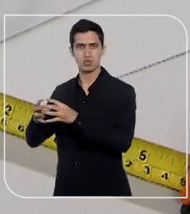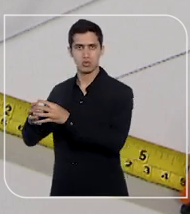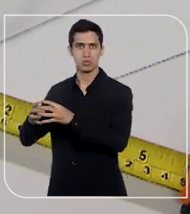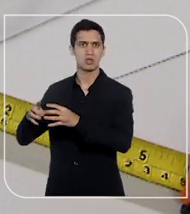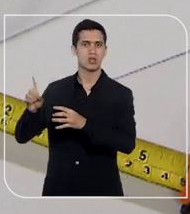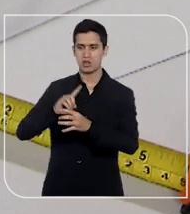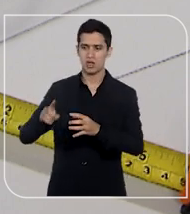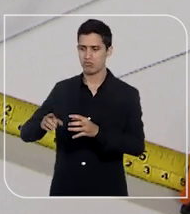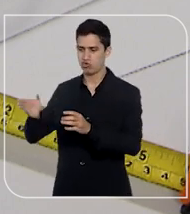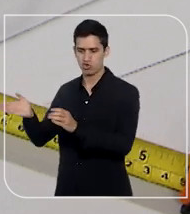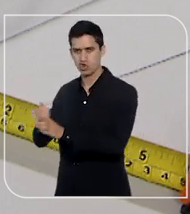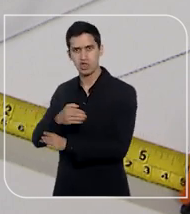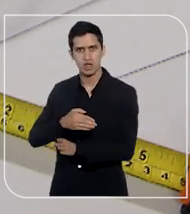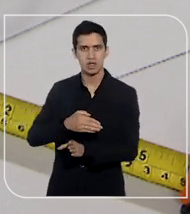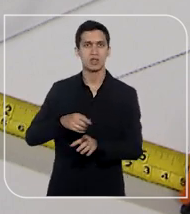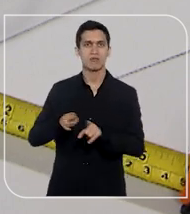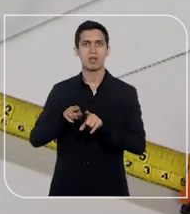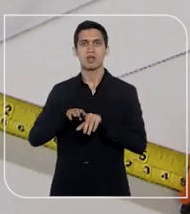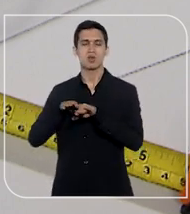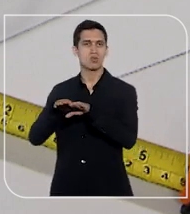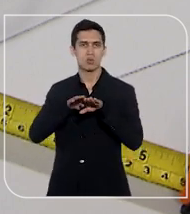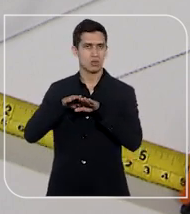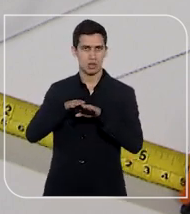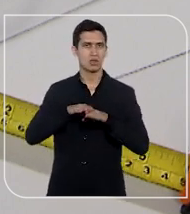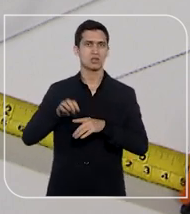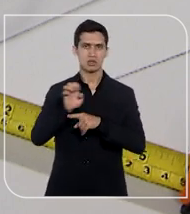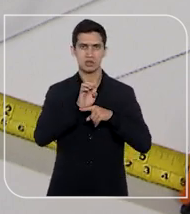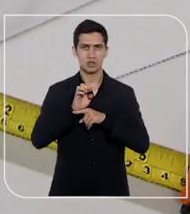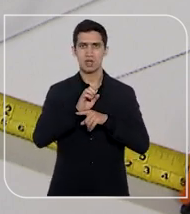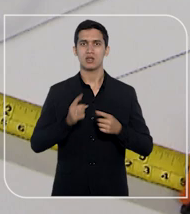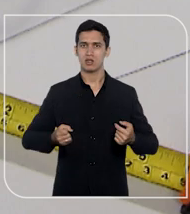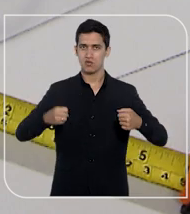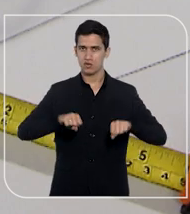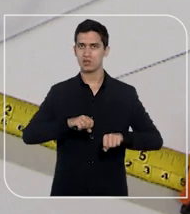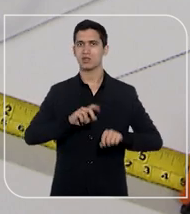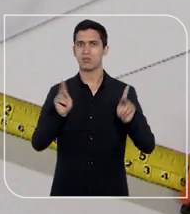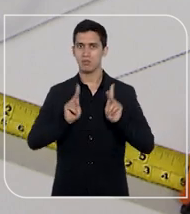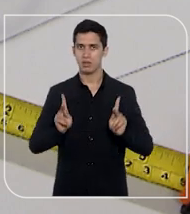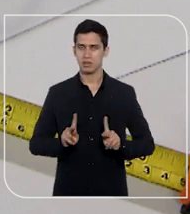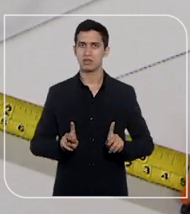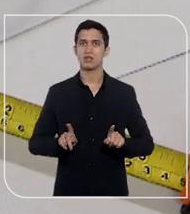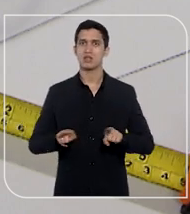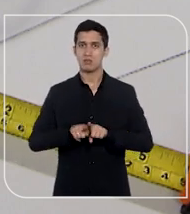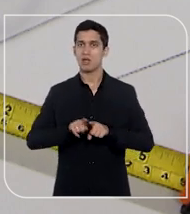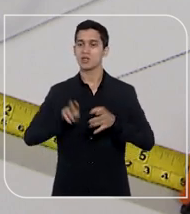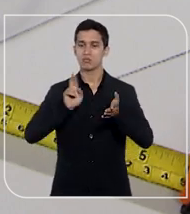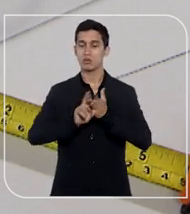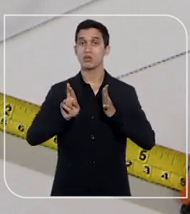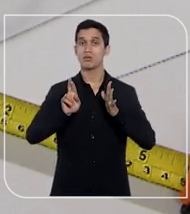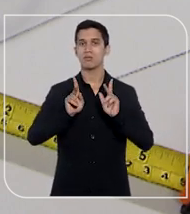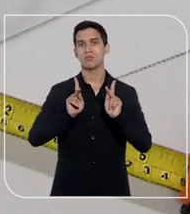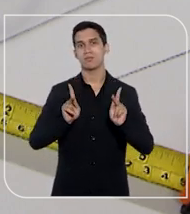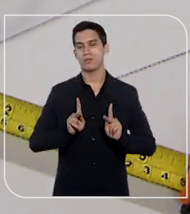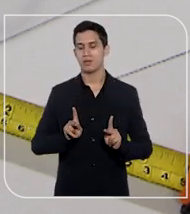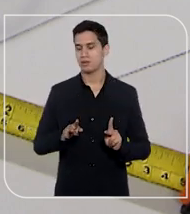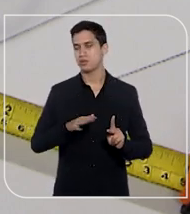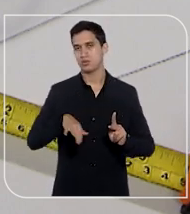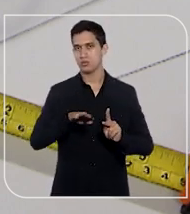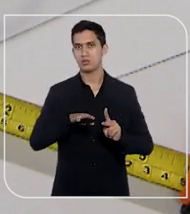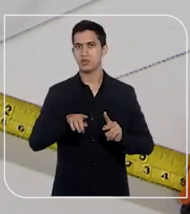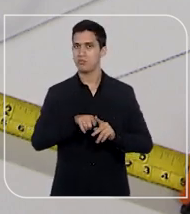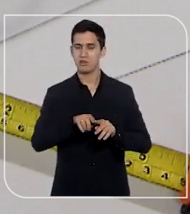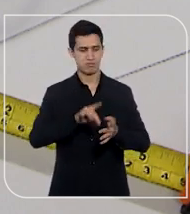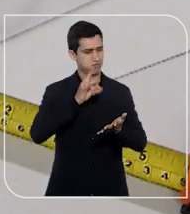intervenção, a igualdade entre os Estados, a defesa da paz, a solução pacífica dos conflitos, o